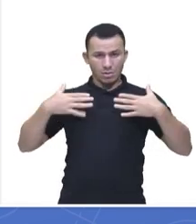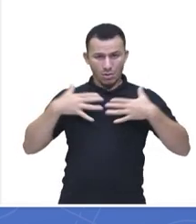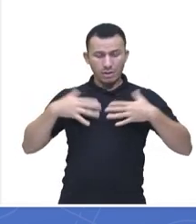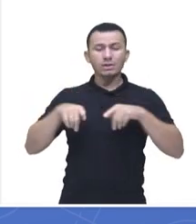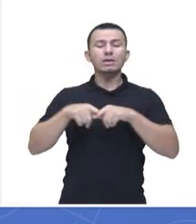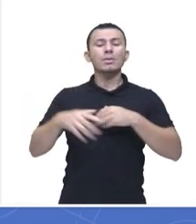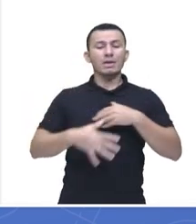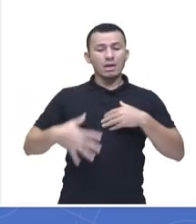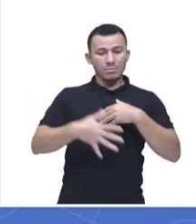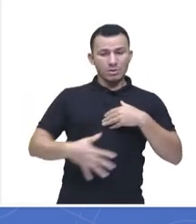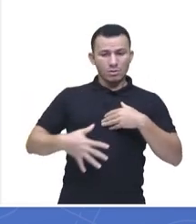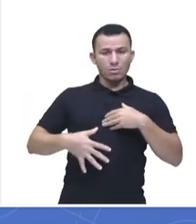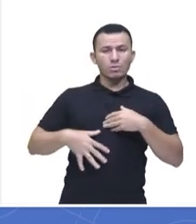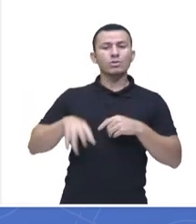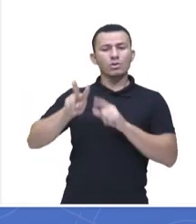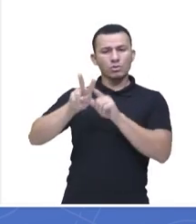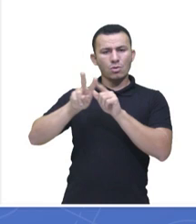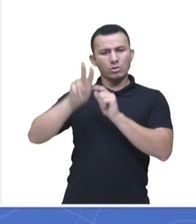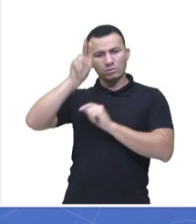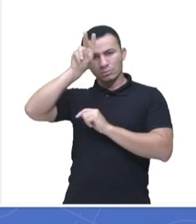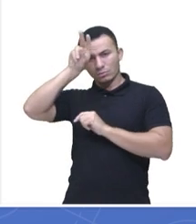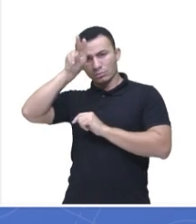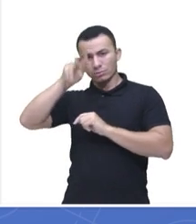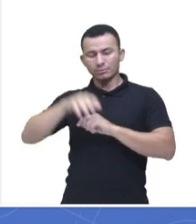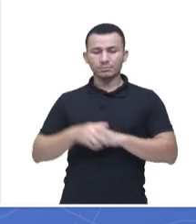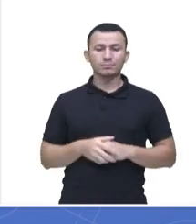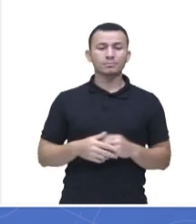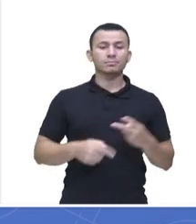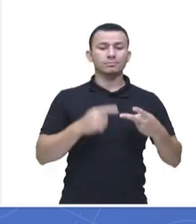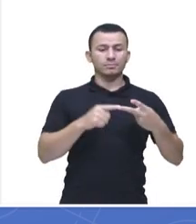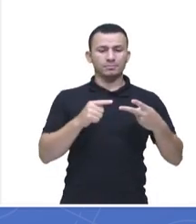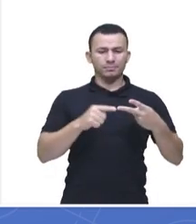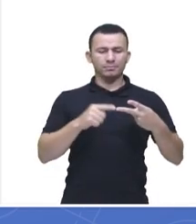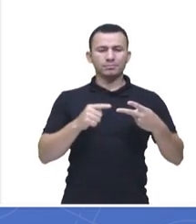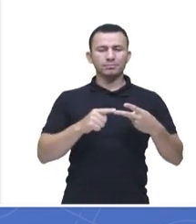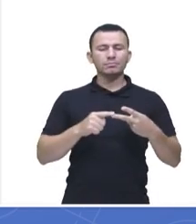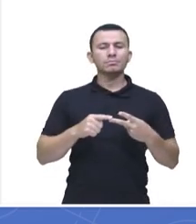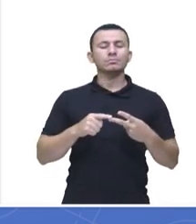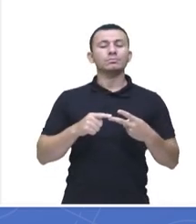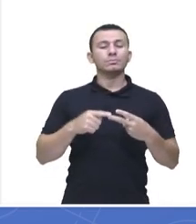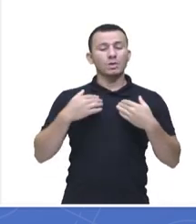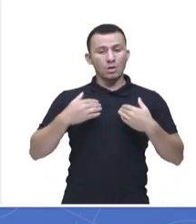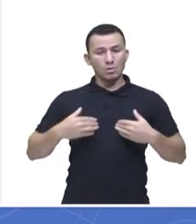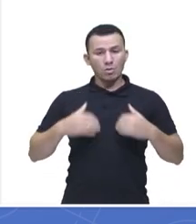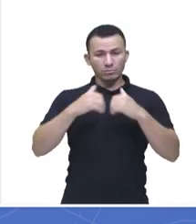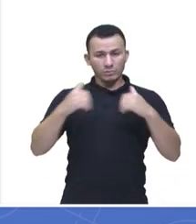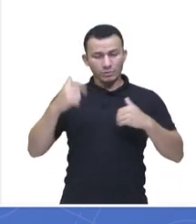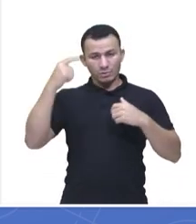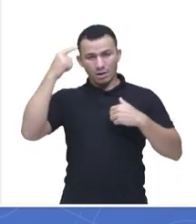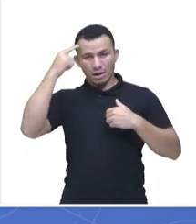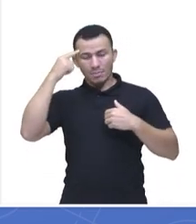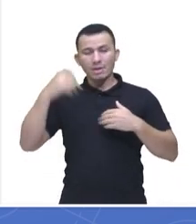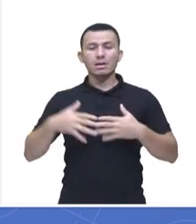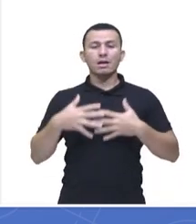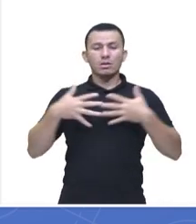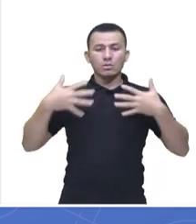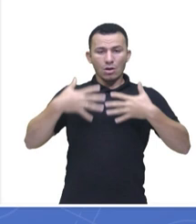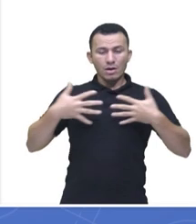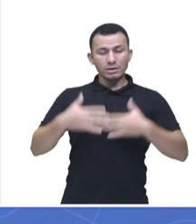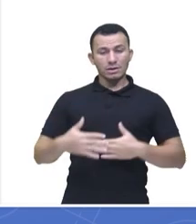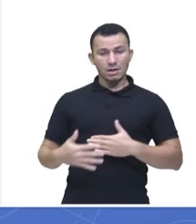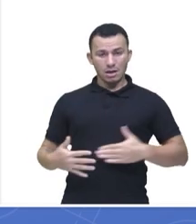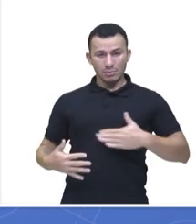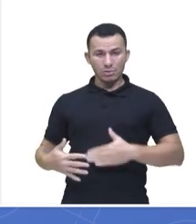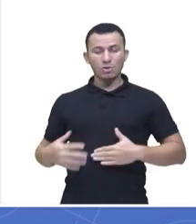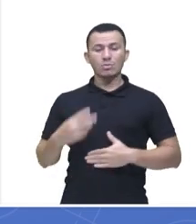abdômen, dois pares de antenas. Classe 2, corpo dividido em cabeça, tórax e abdômen, três